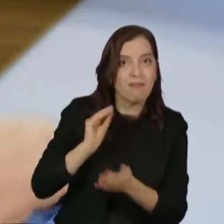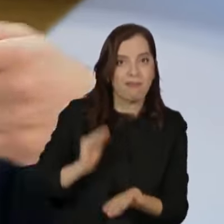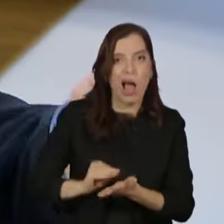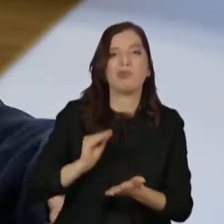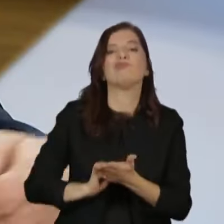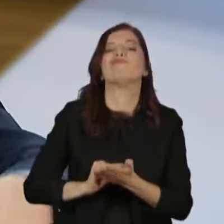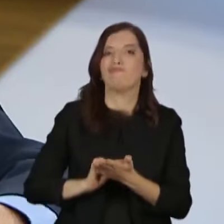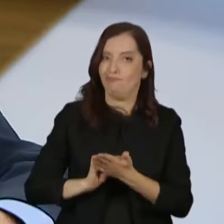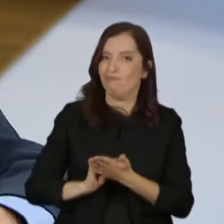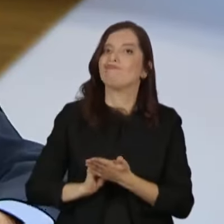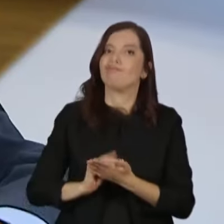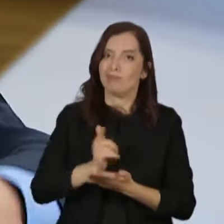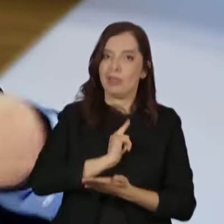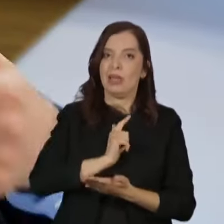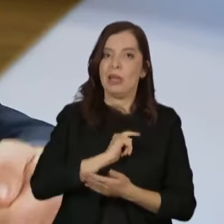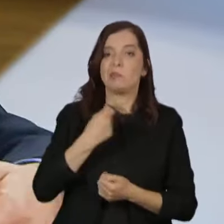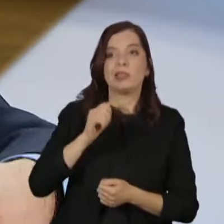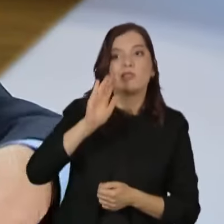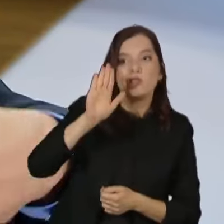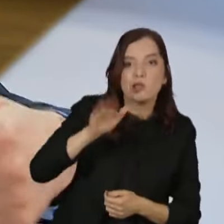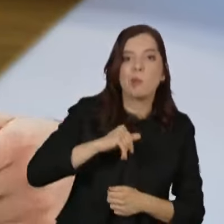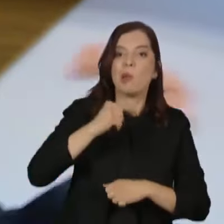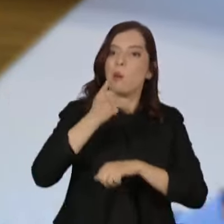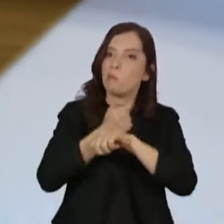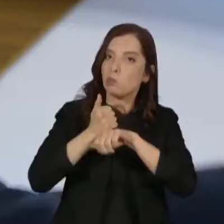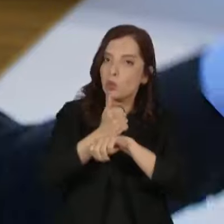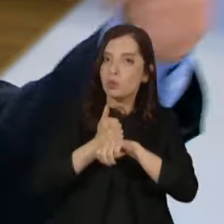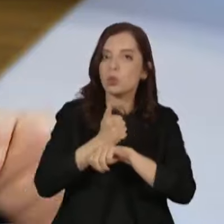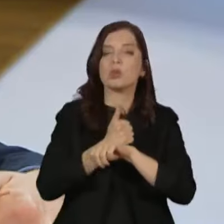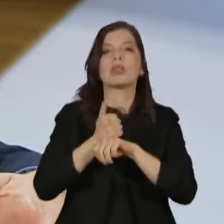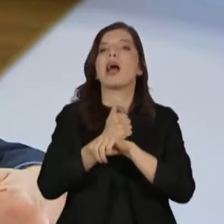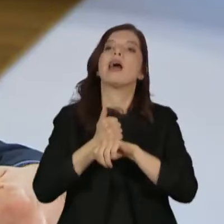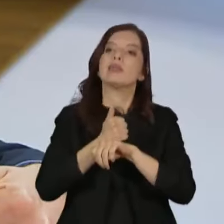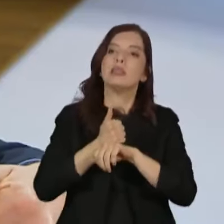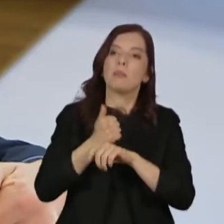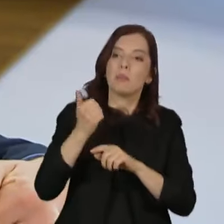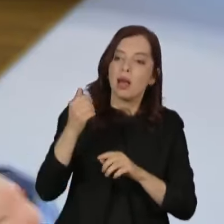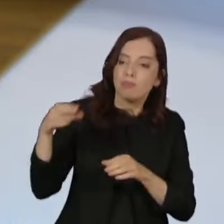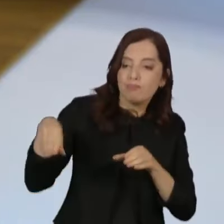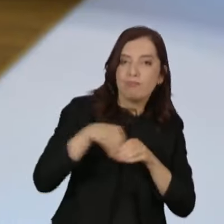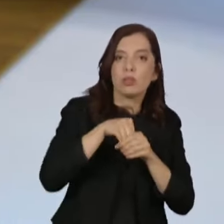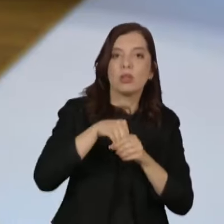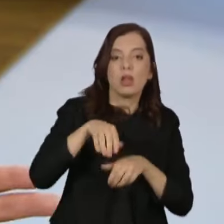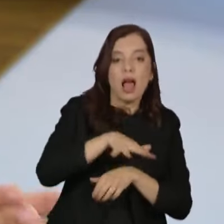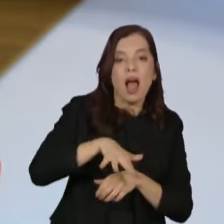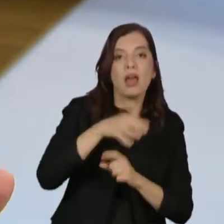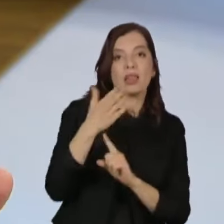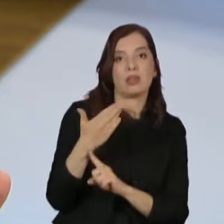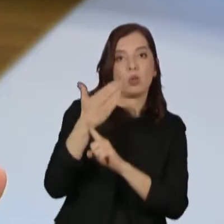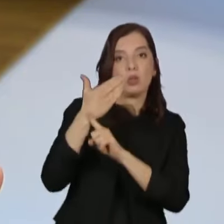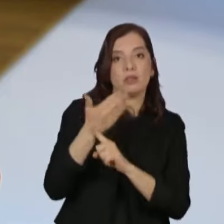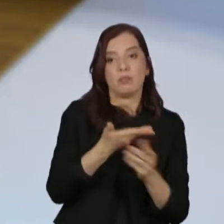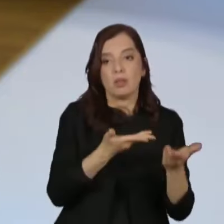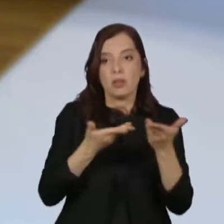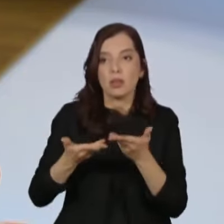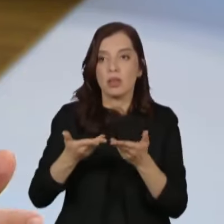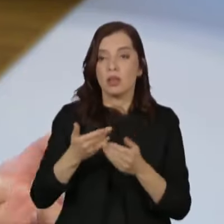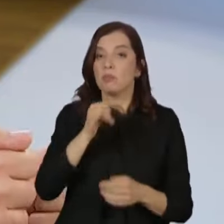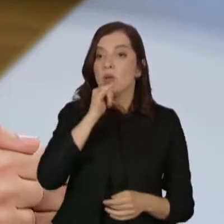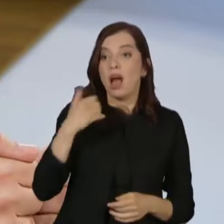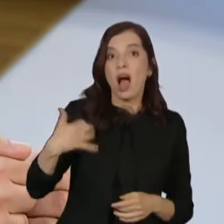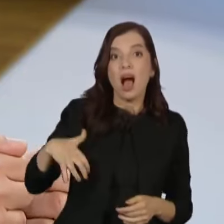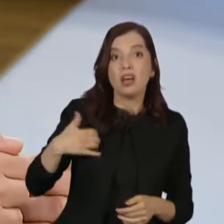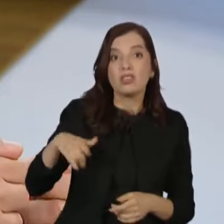profissional de design, profissional de economia digital, de inteligência artificial da Argentina. Enquanto tem jovem na periferia,